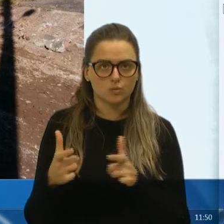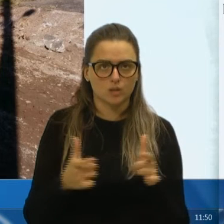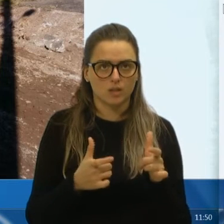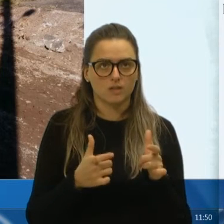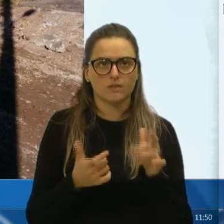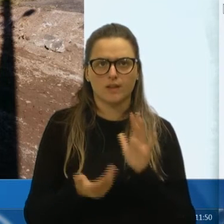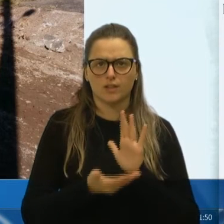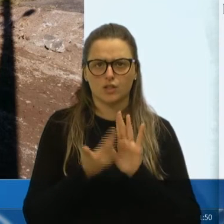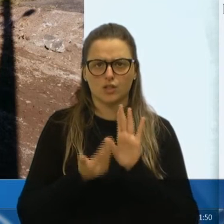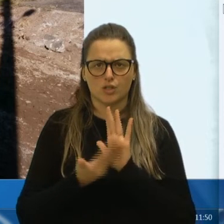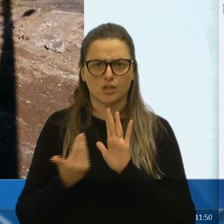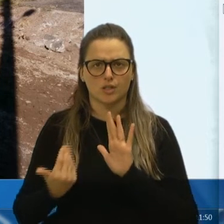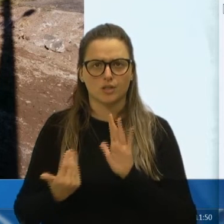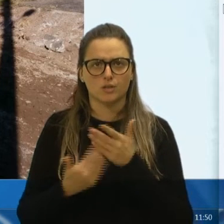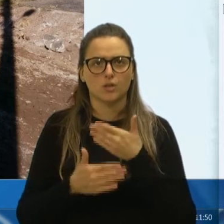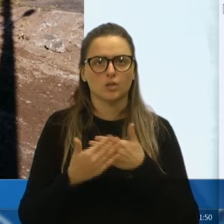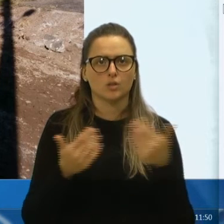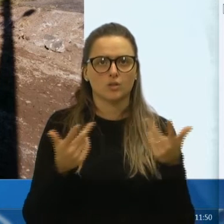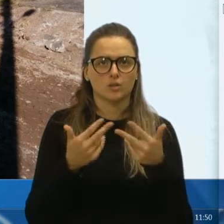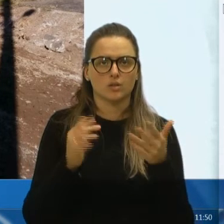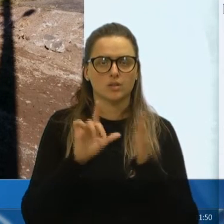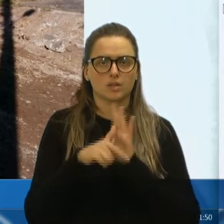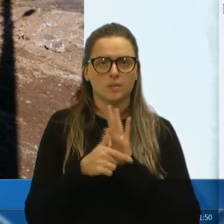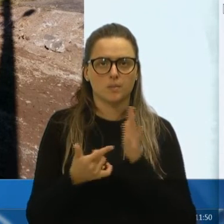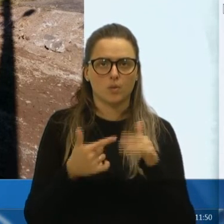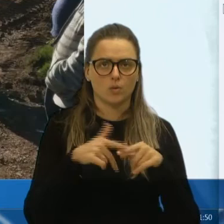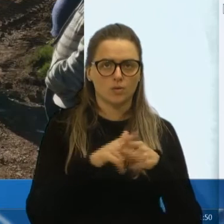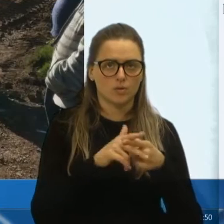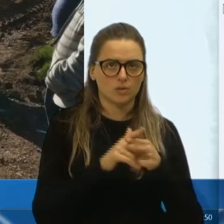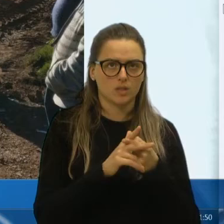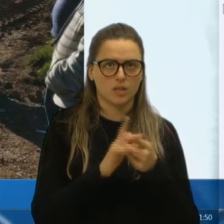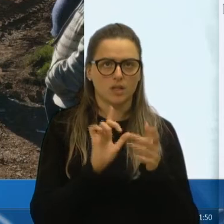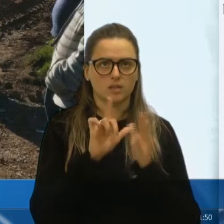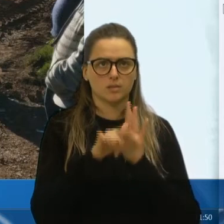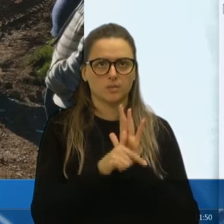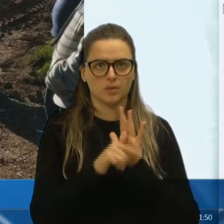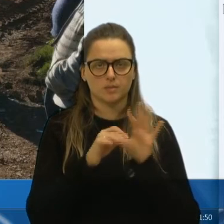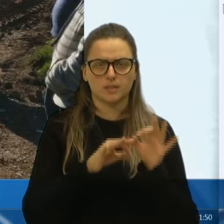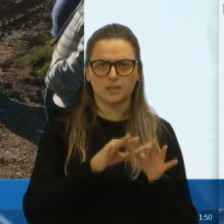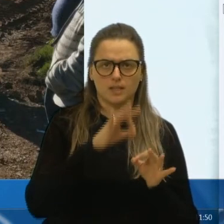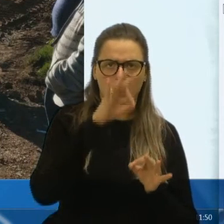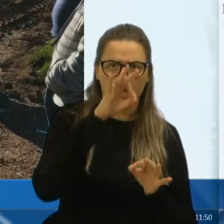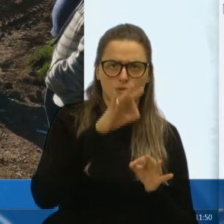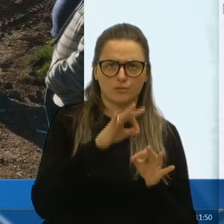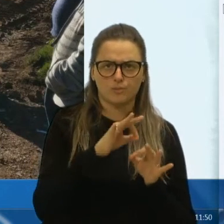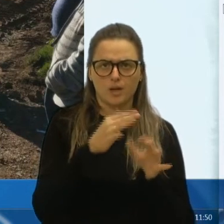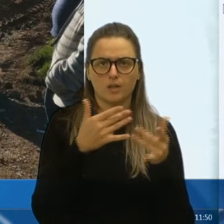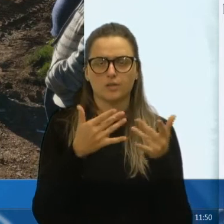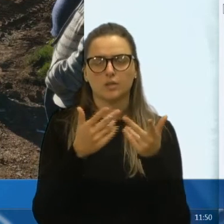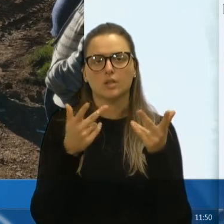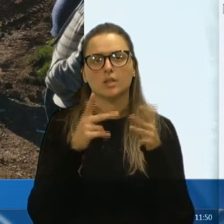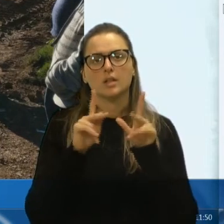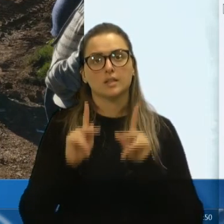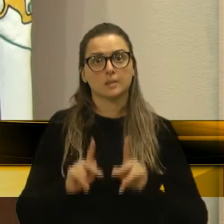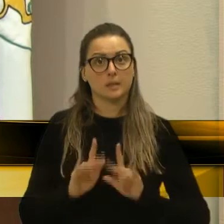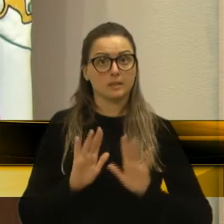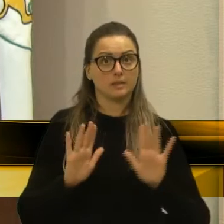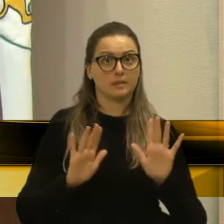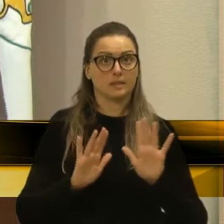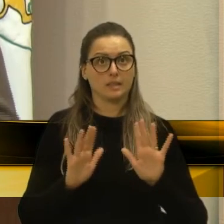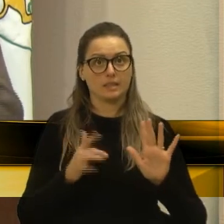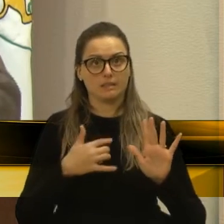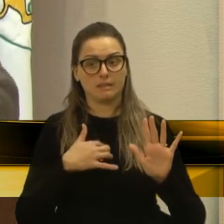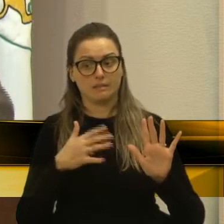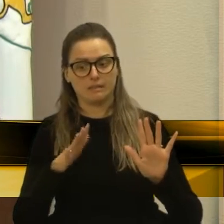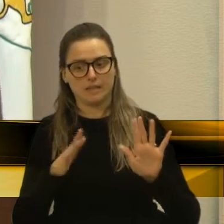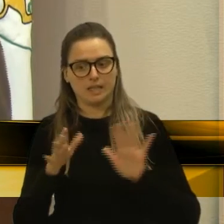arrancando, tudo fora, depois, é colocar tudo novamente, porque tem que baixar, levantar, então, na hora, as pessoas ficam meio assim, sabe que vou ficar